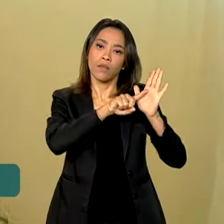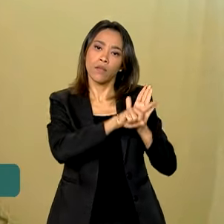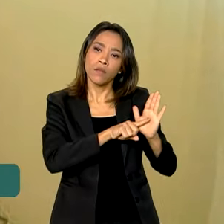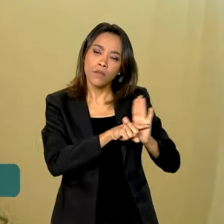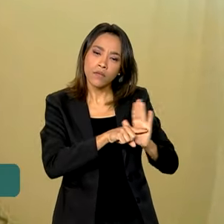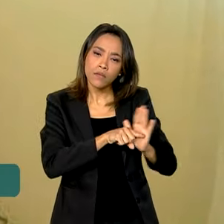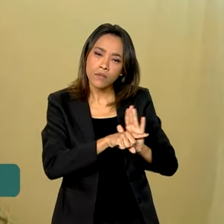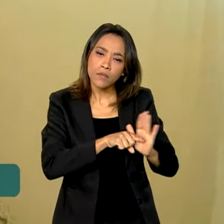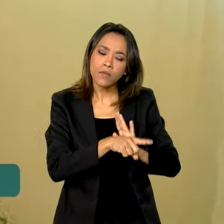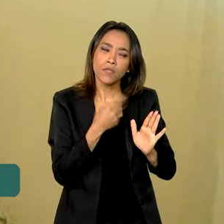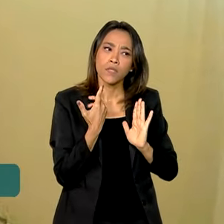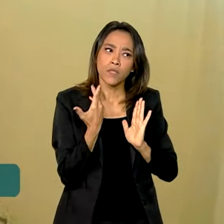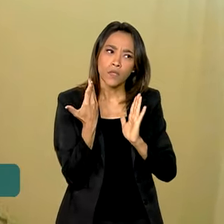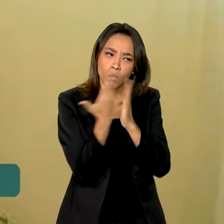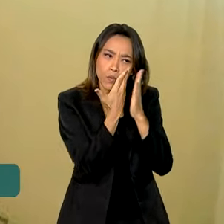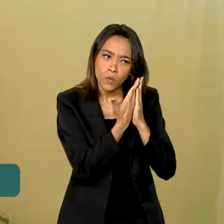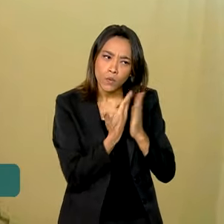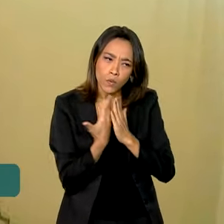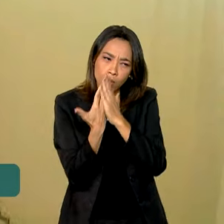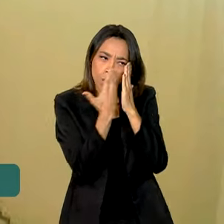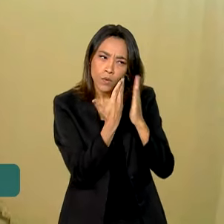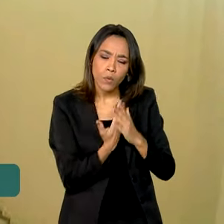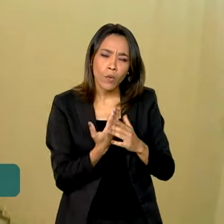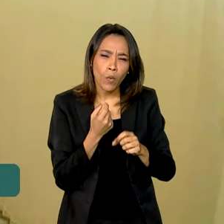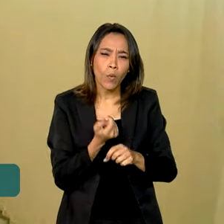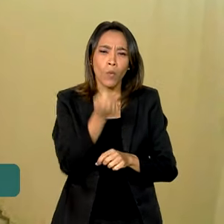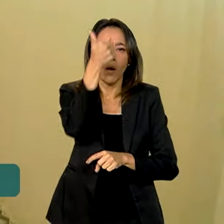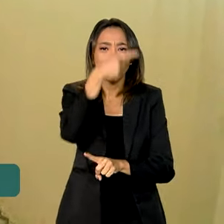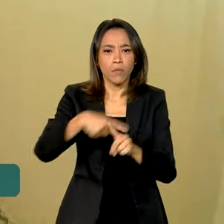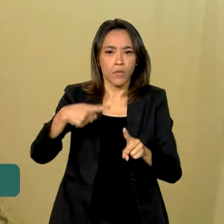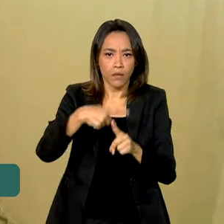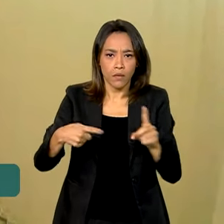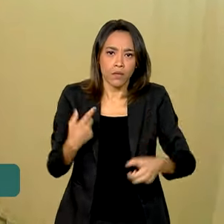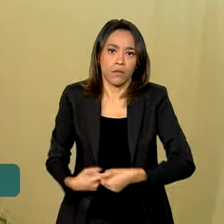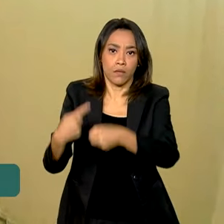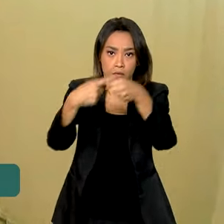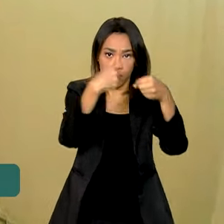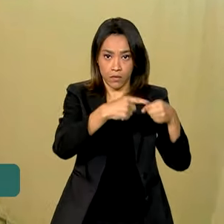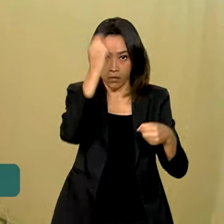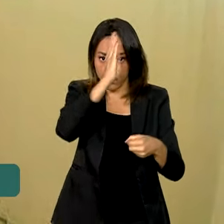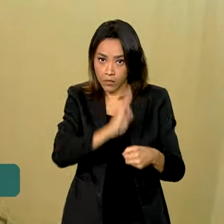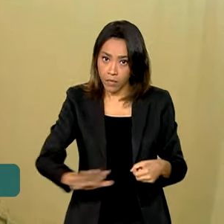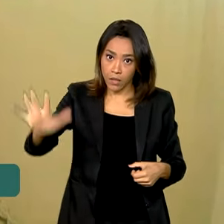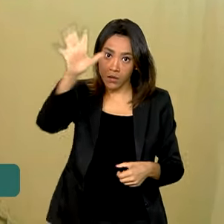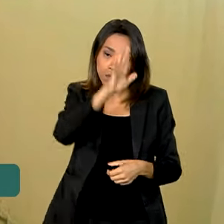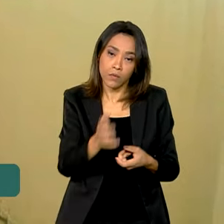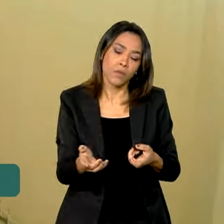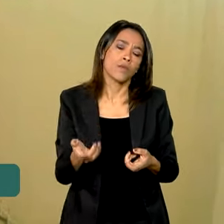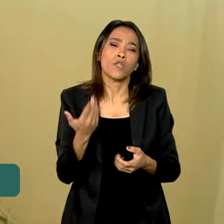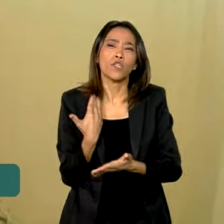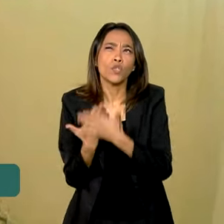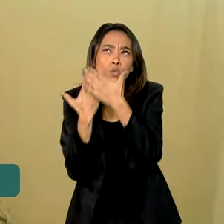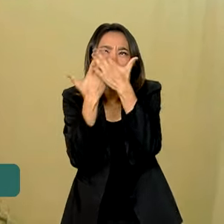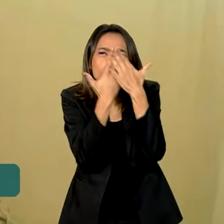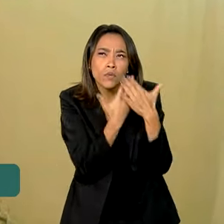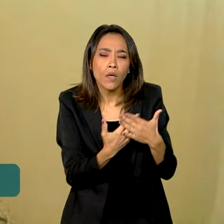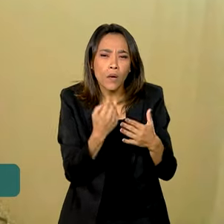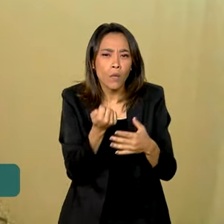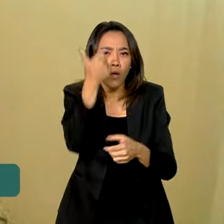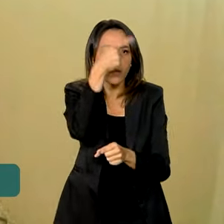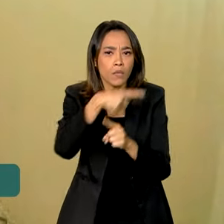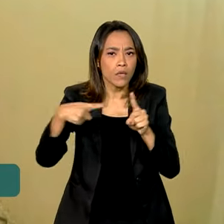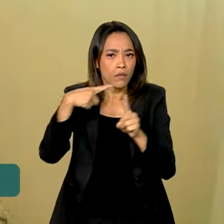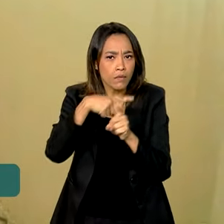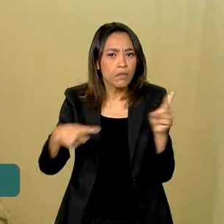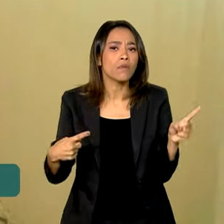quase que a metade dos municípios brasileiros. E, ao estudar a metade dos municípios brasileiros, ela combina